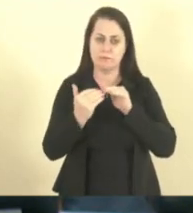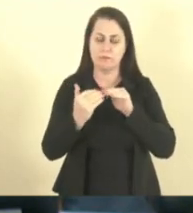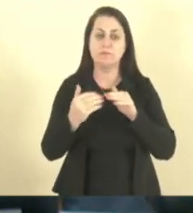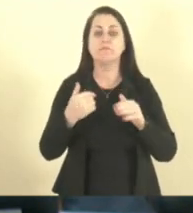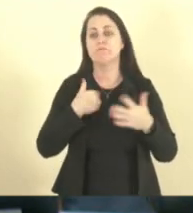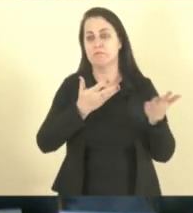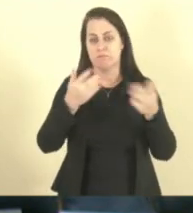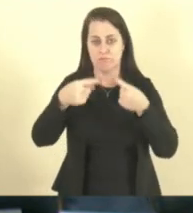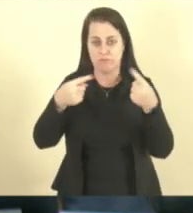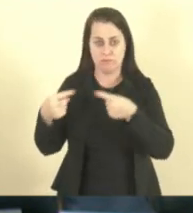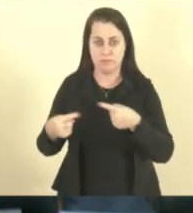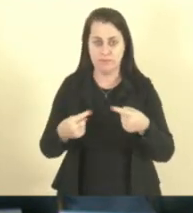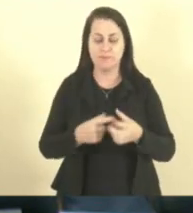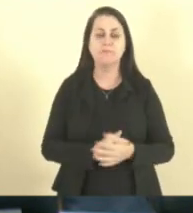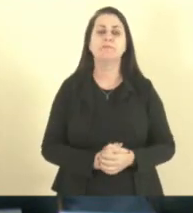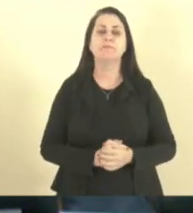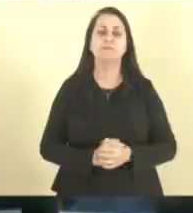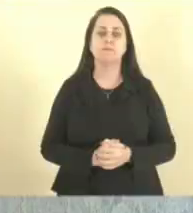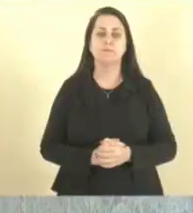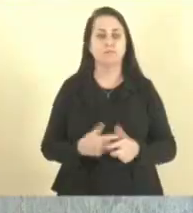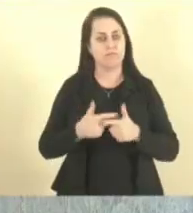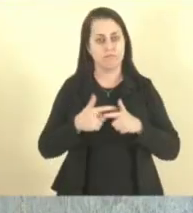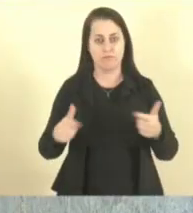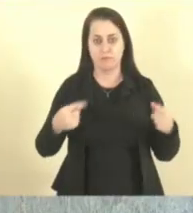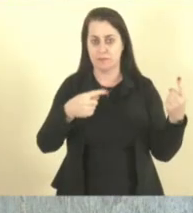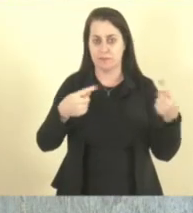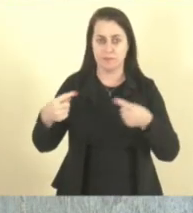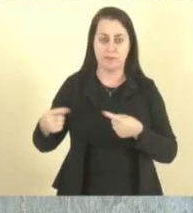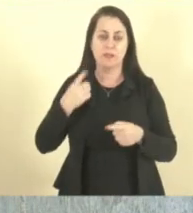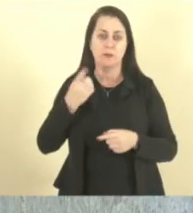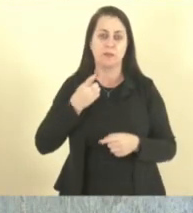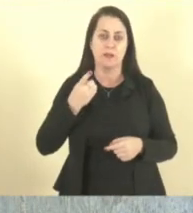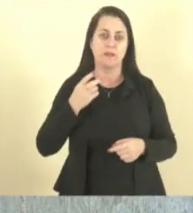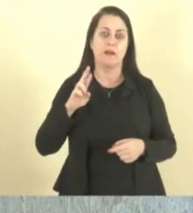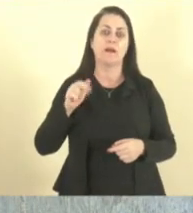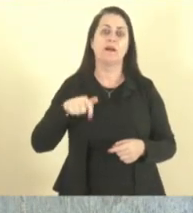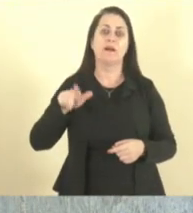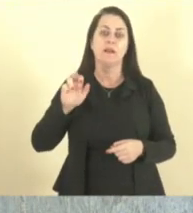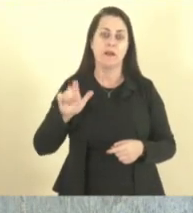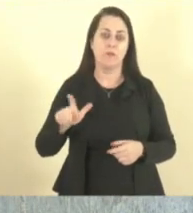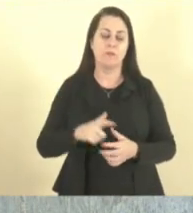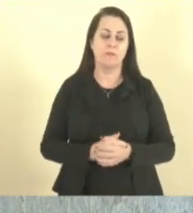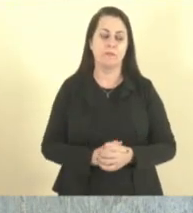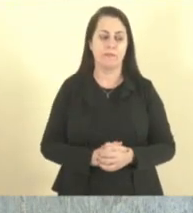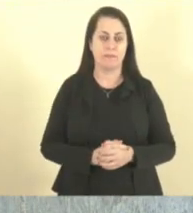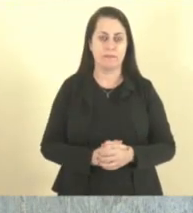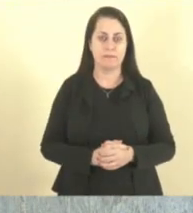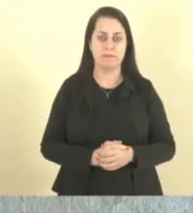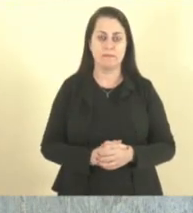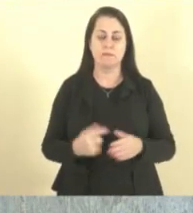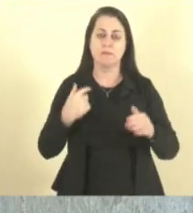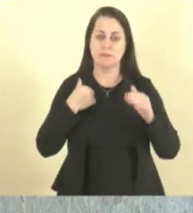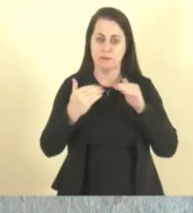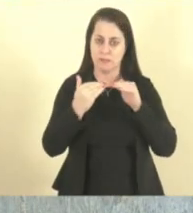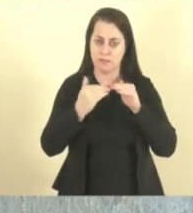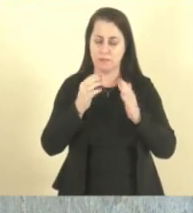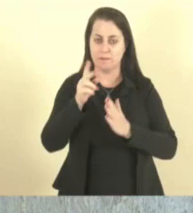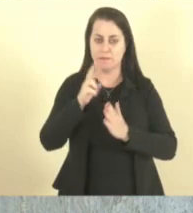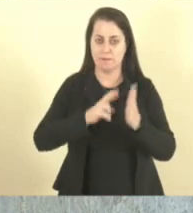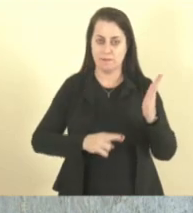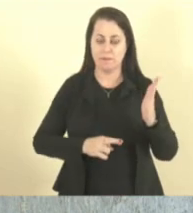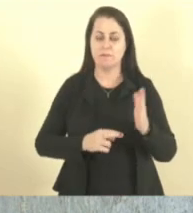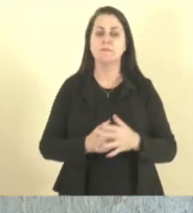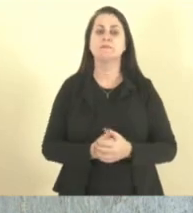matéria em discussão. Não tendo que querer discutir, deputada Raquel, como vota? Voto com o relator. Com o relator,